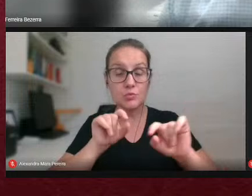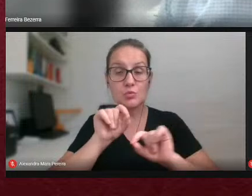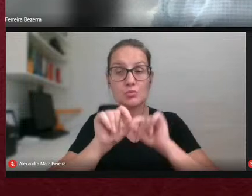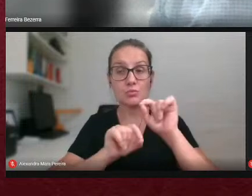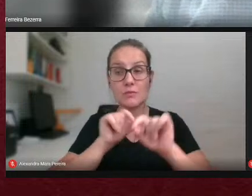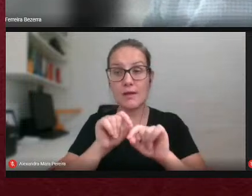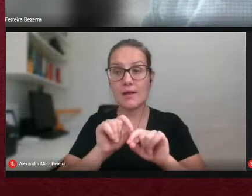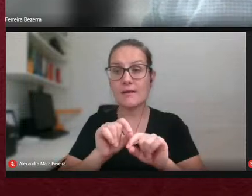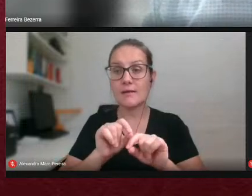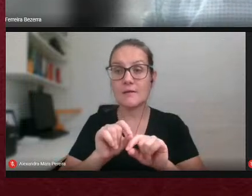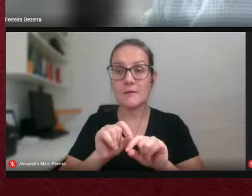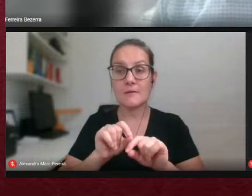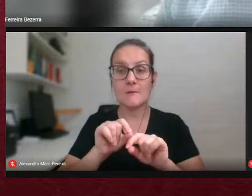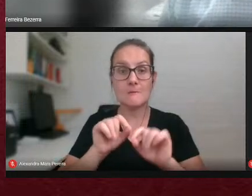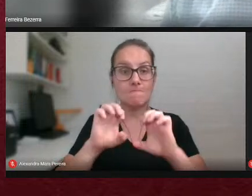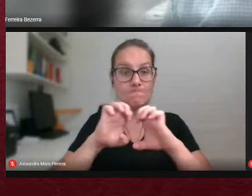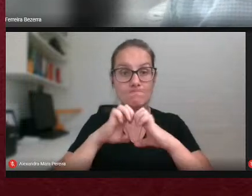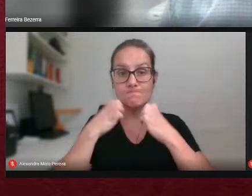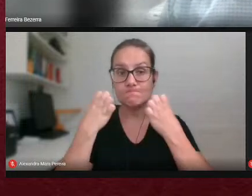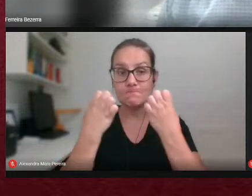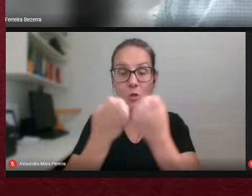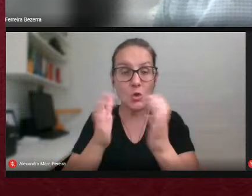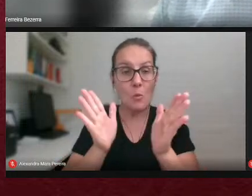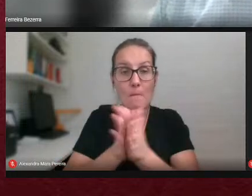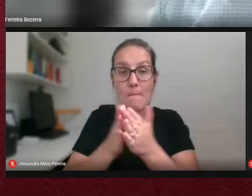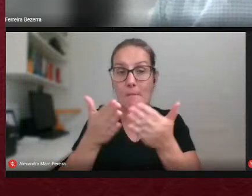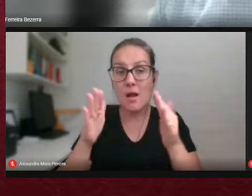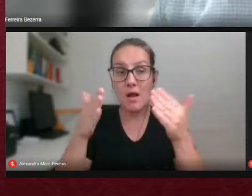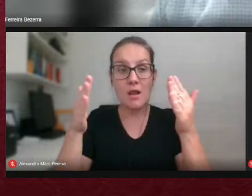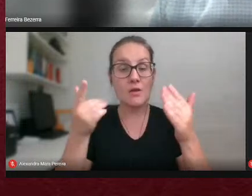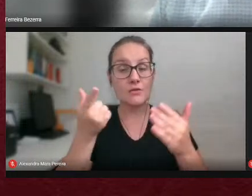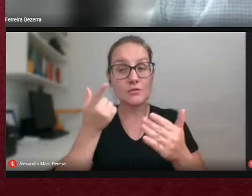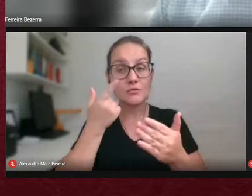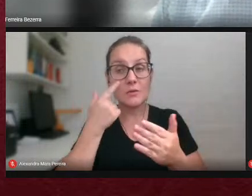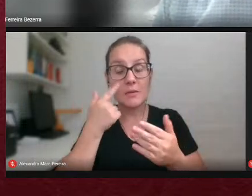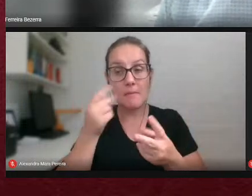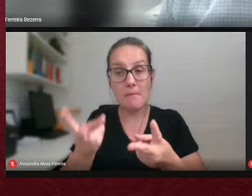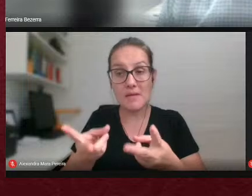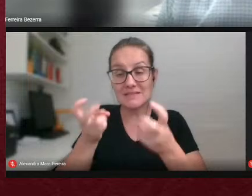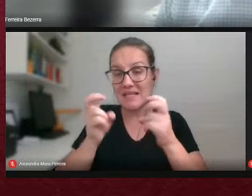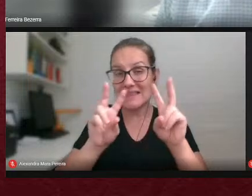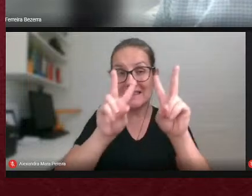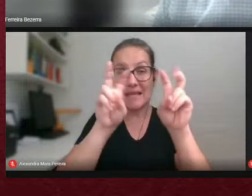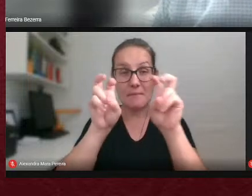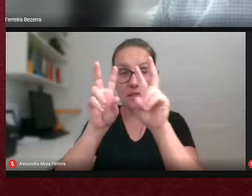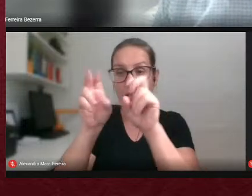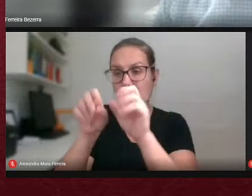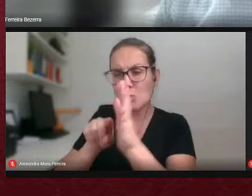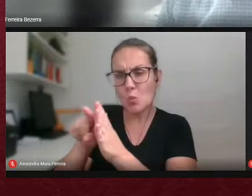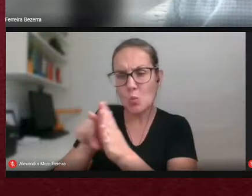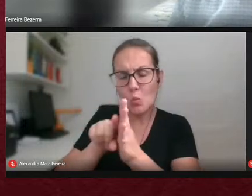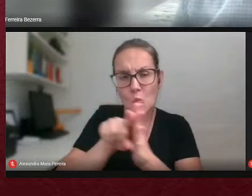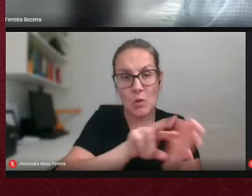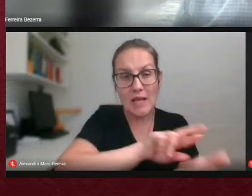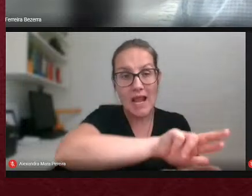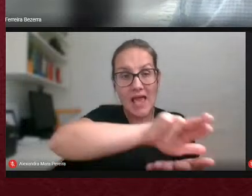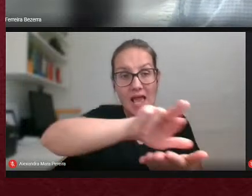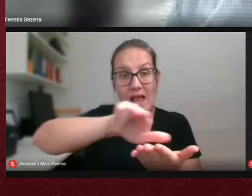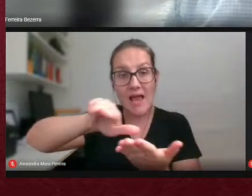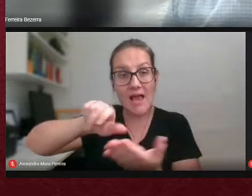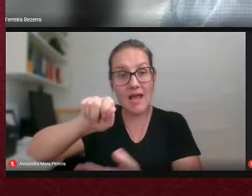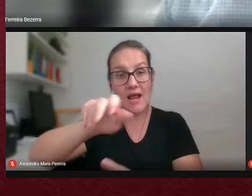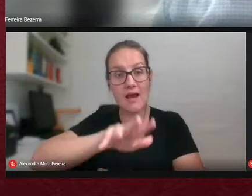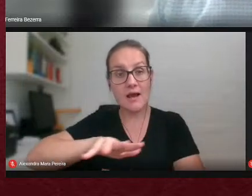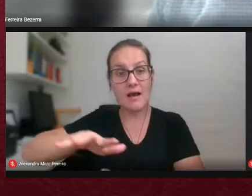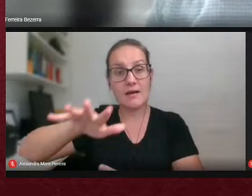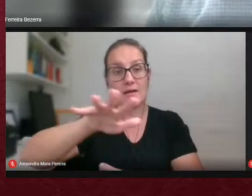grandiosidade deste evento em que nós percebemos a diversidade de temas de pesquisas de proposições dos